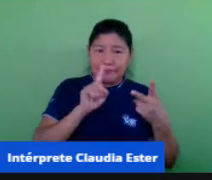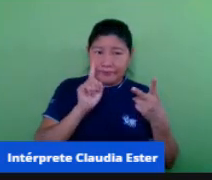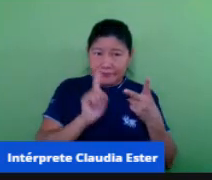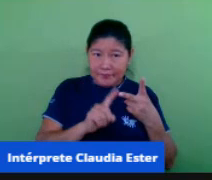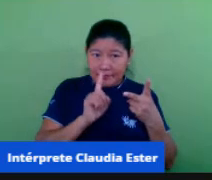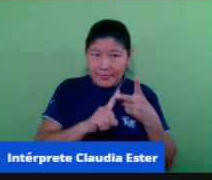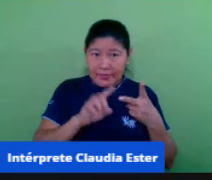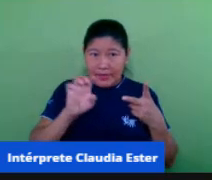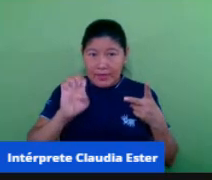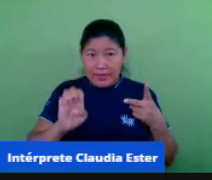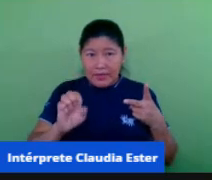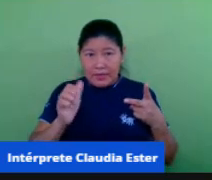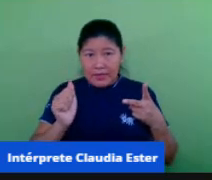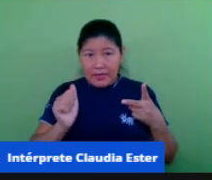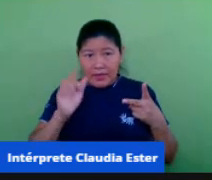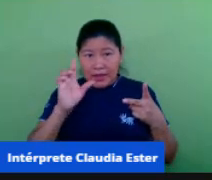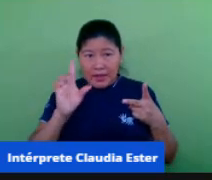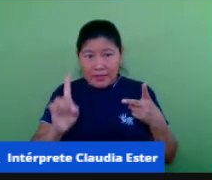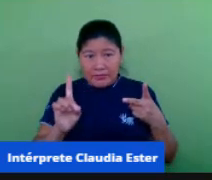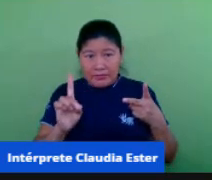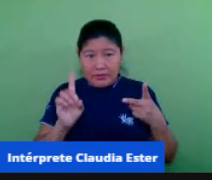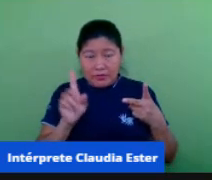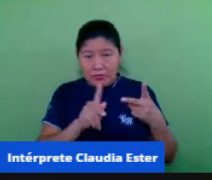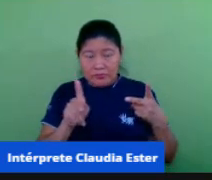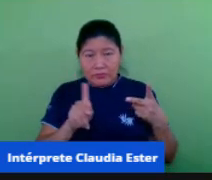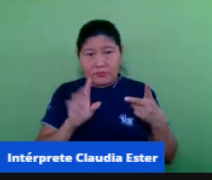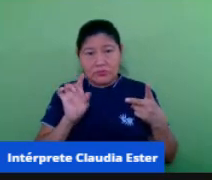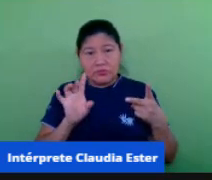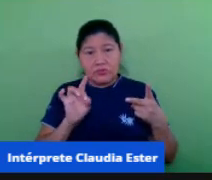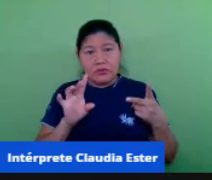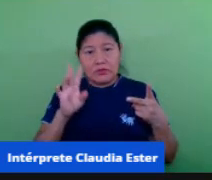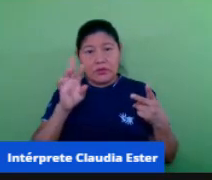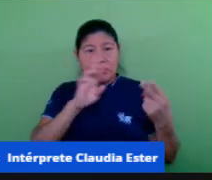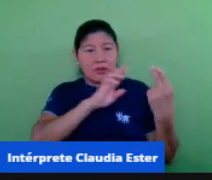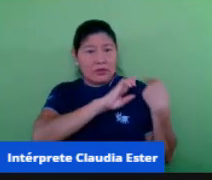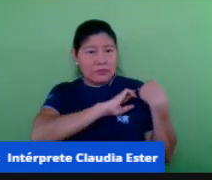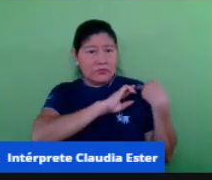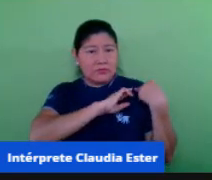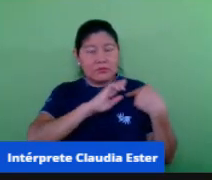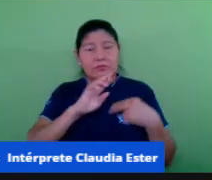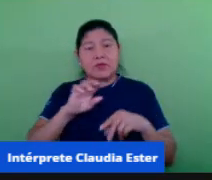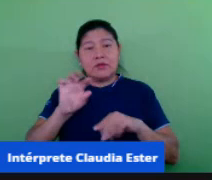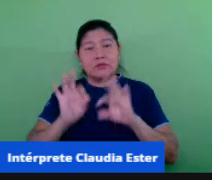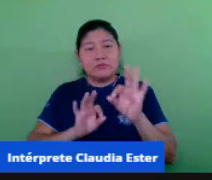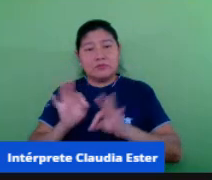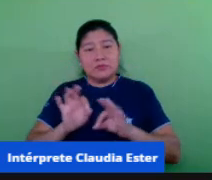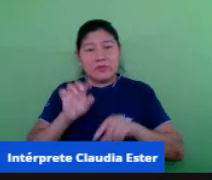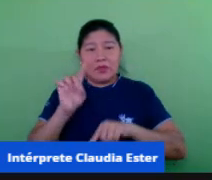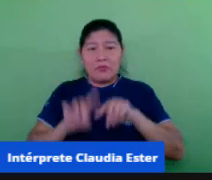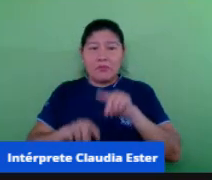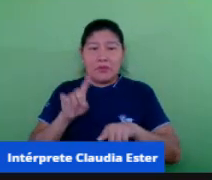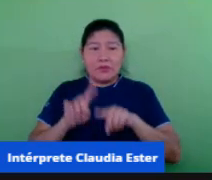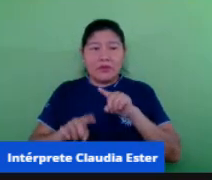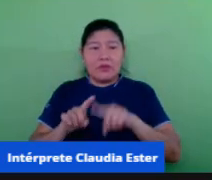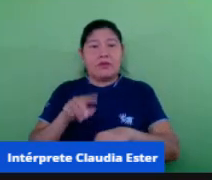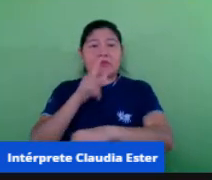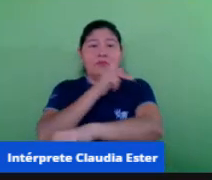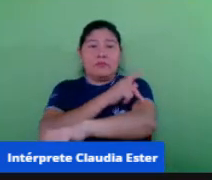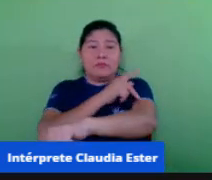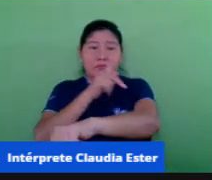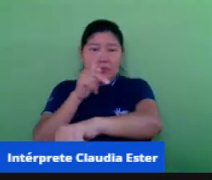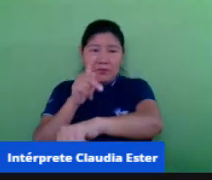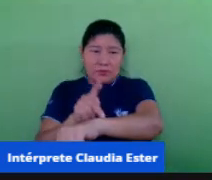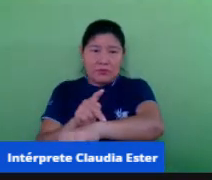exerce apenas uma função na elaboração do material didático pedagógico mas as outras interfaces que